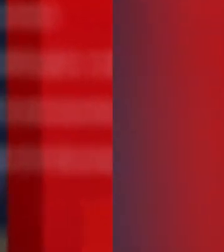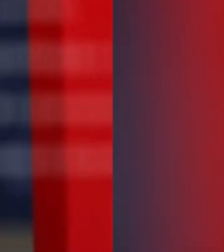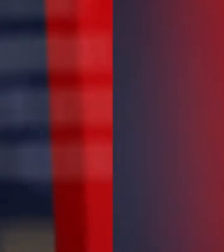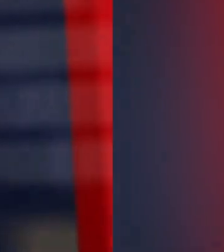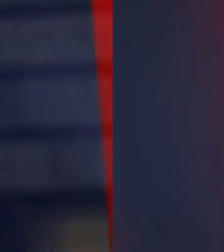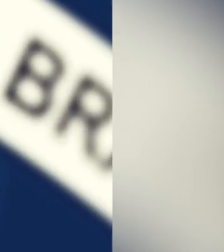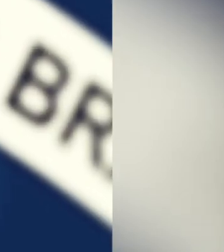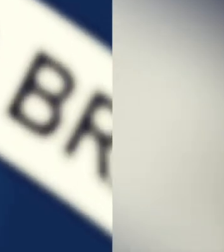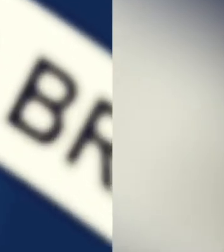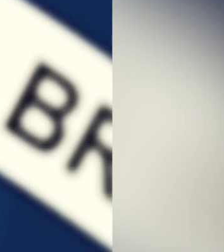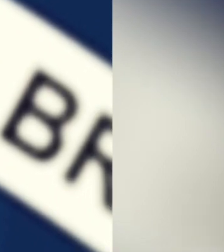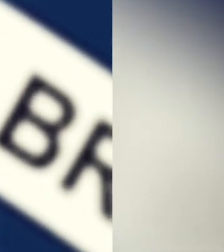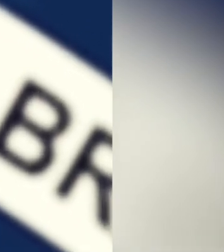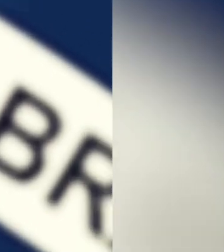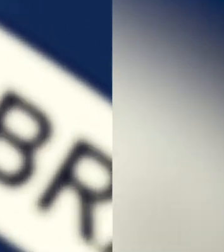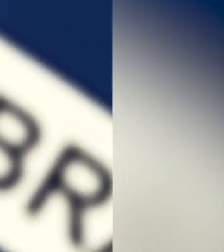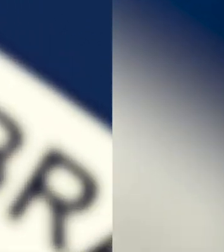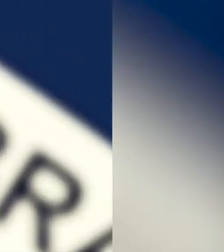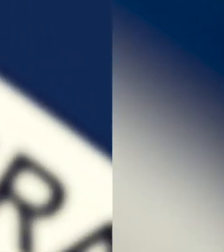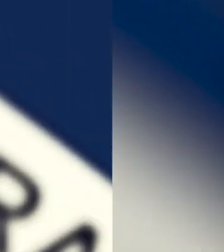Tchau, tchau